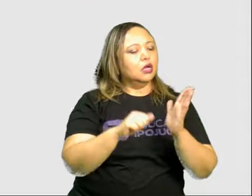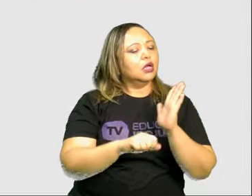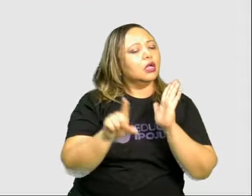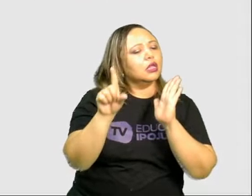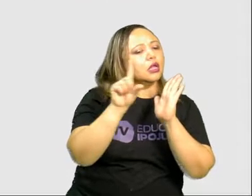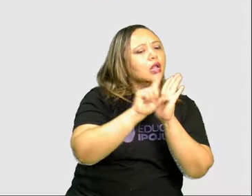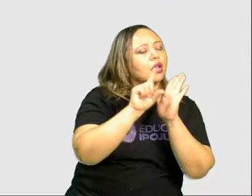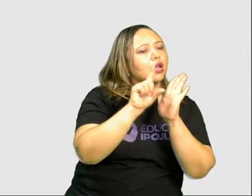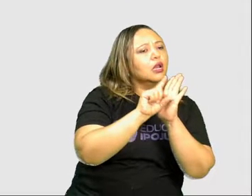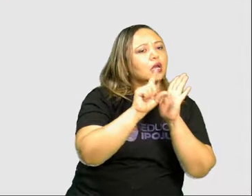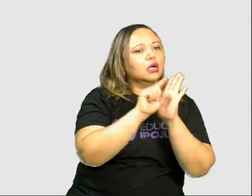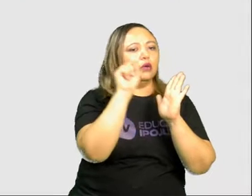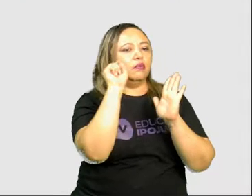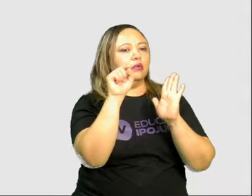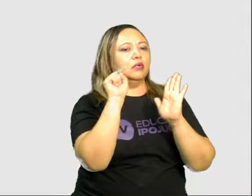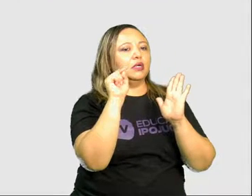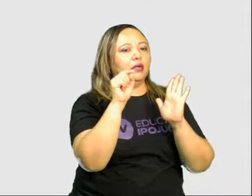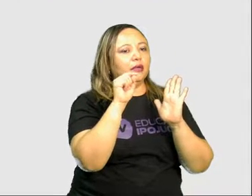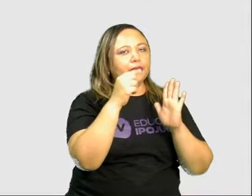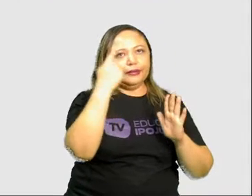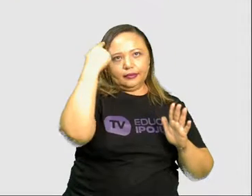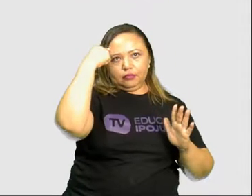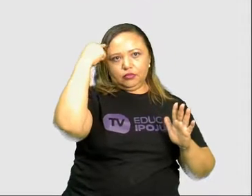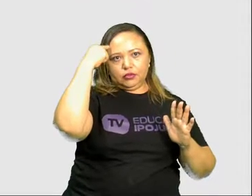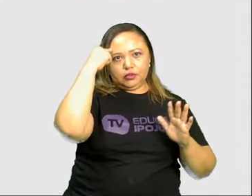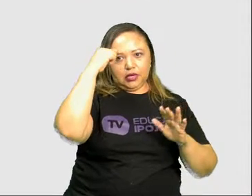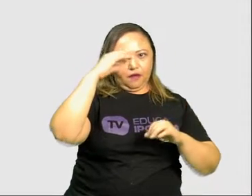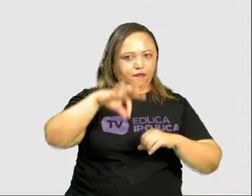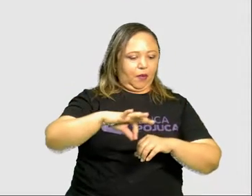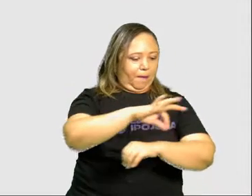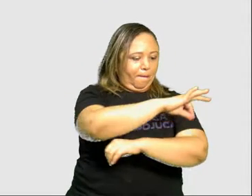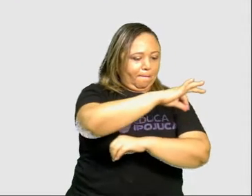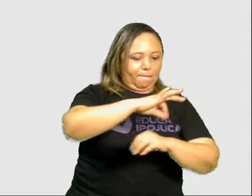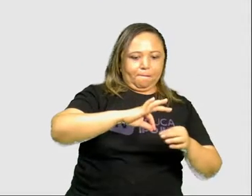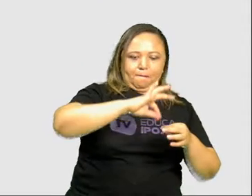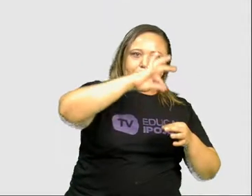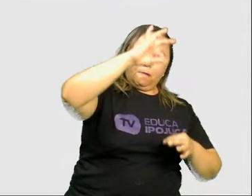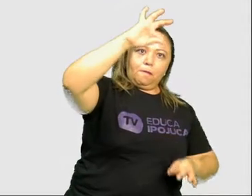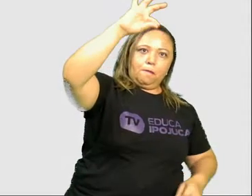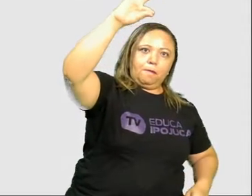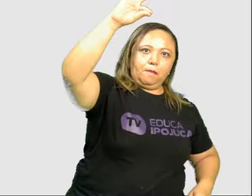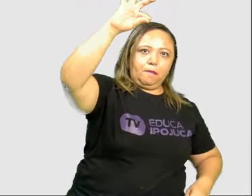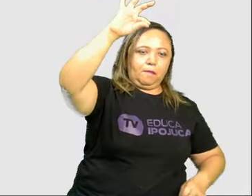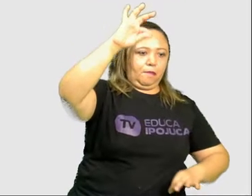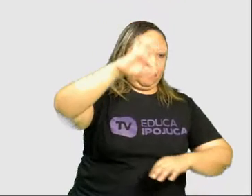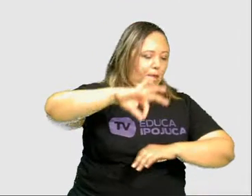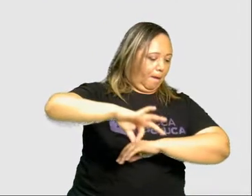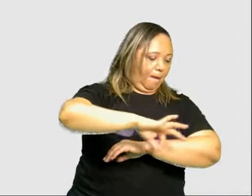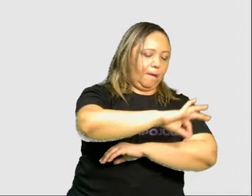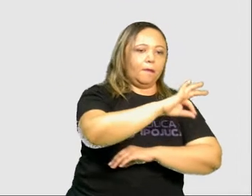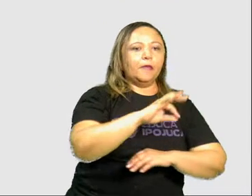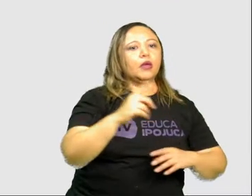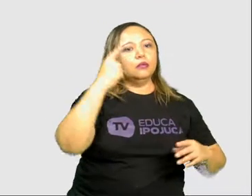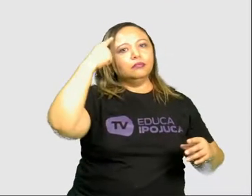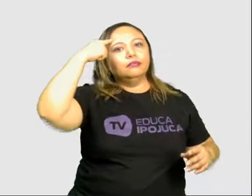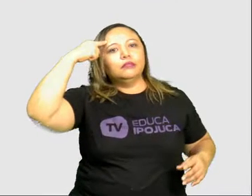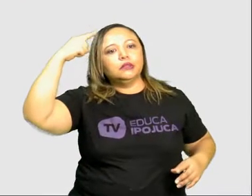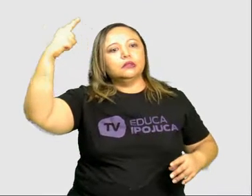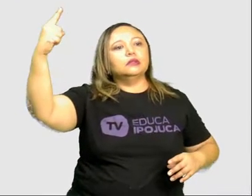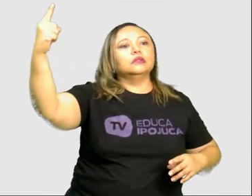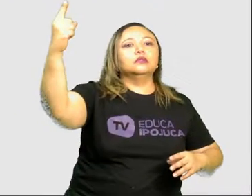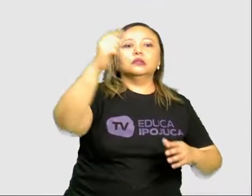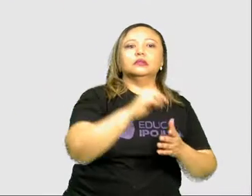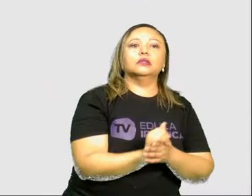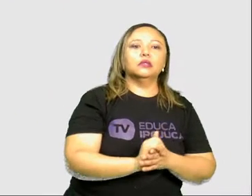consistia em uma linha imaginária que passava a 370 léguas da